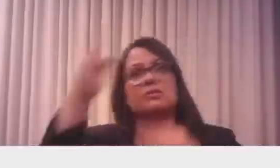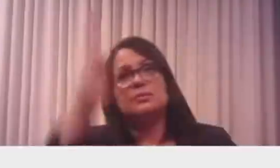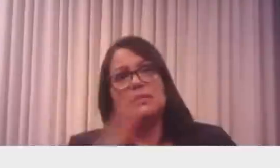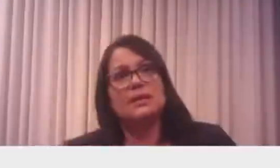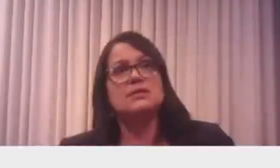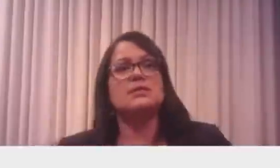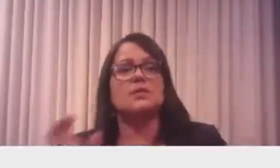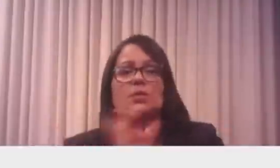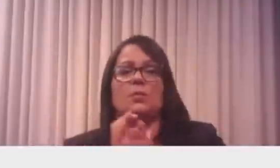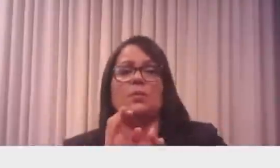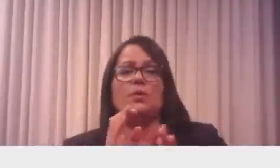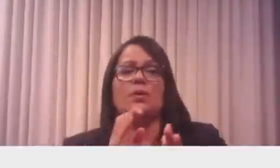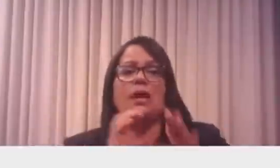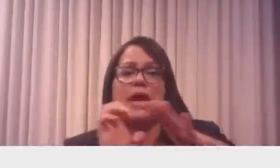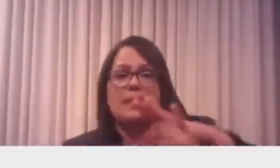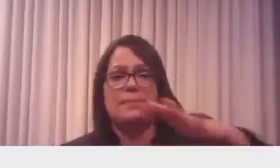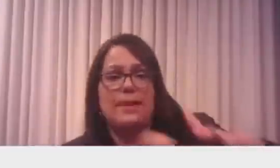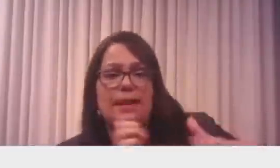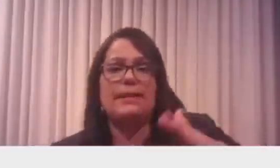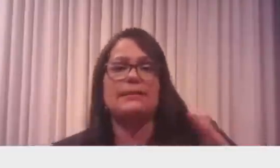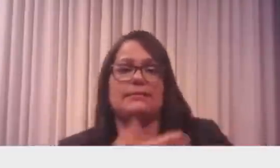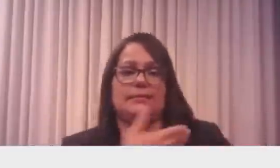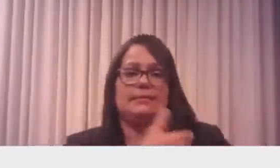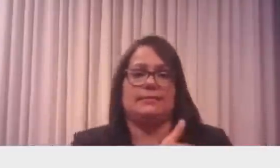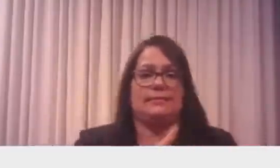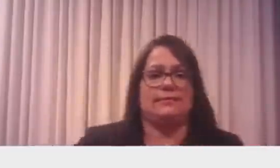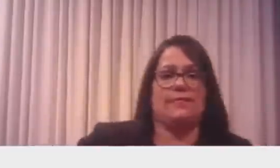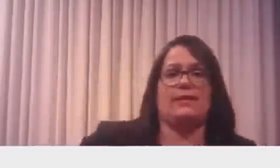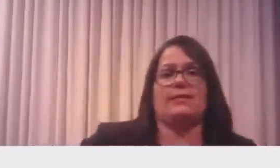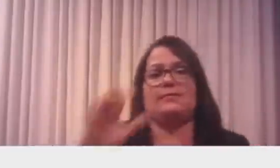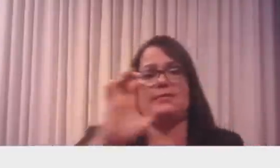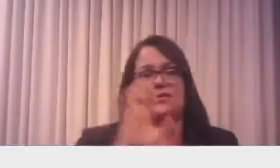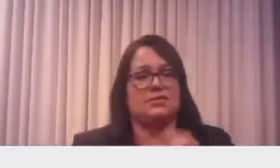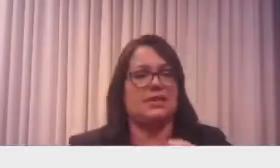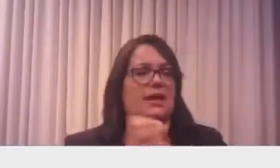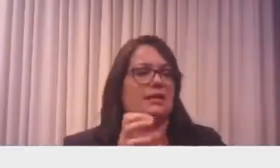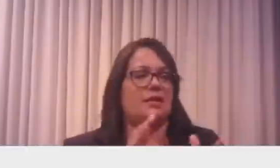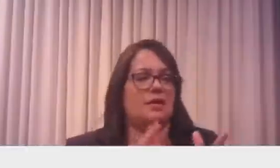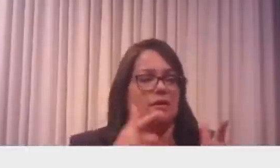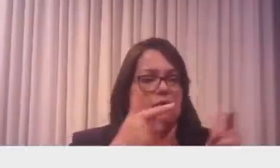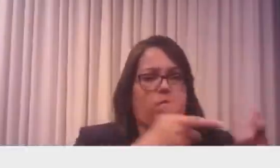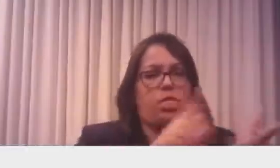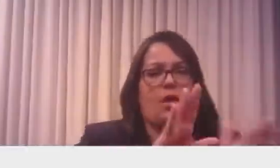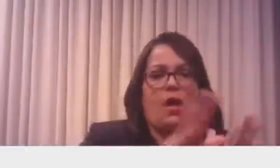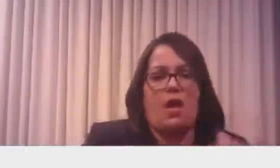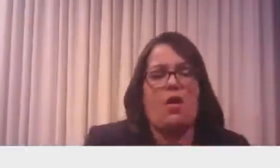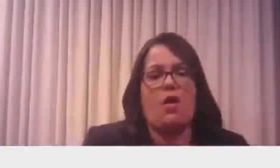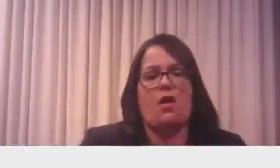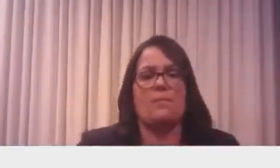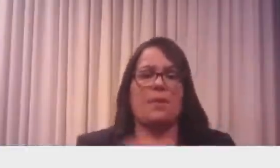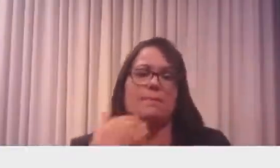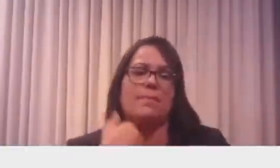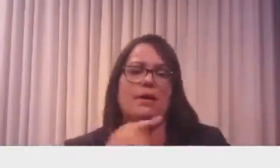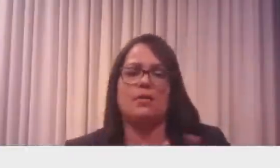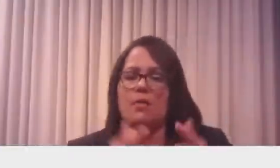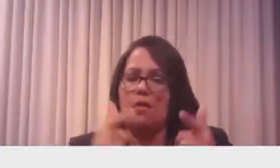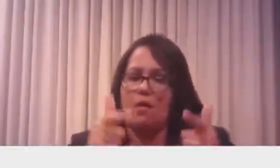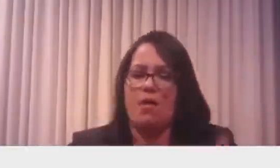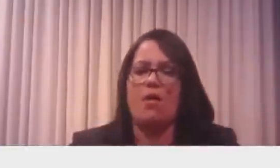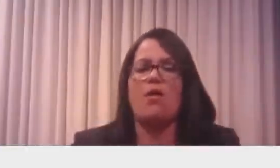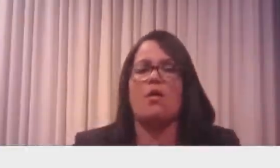estatais, deixando grupos assaltarem estatais, assaltarem bancos oficiais, assaltarem ministérios pela